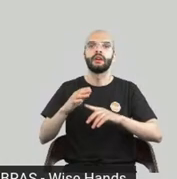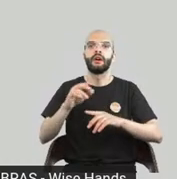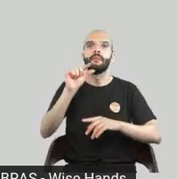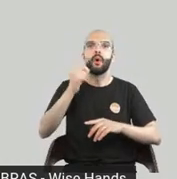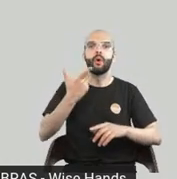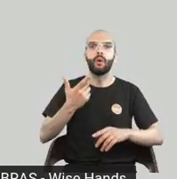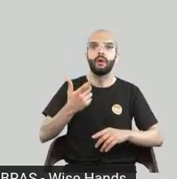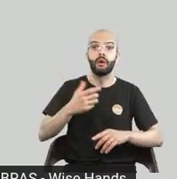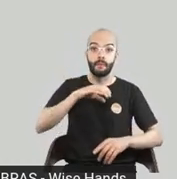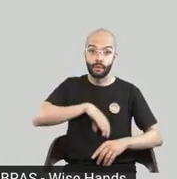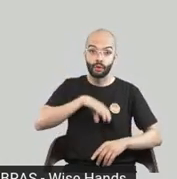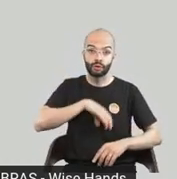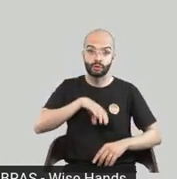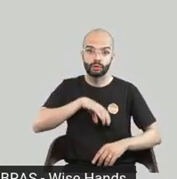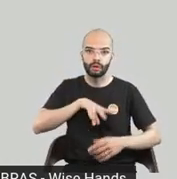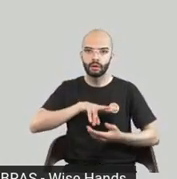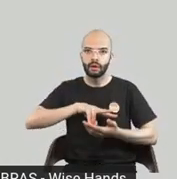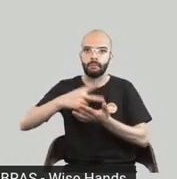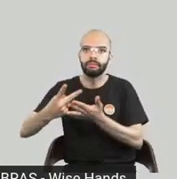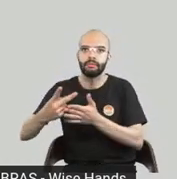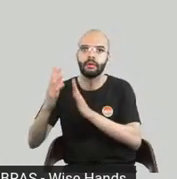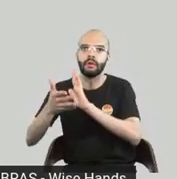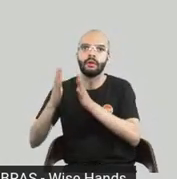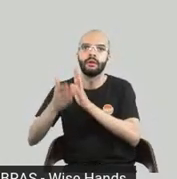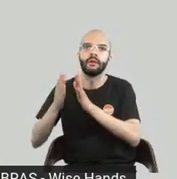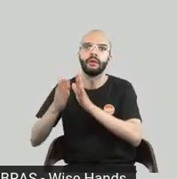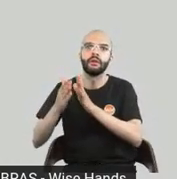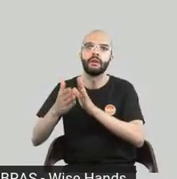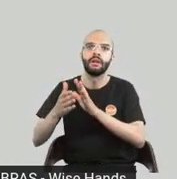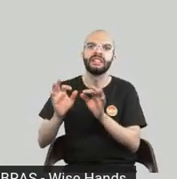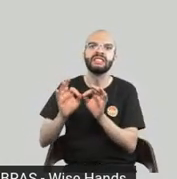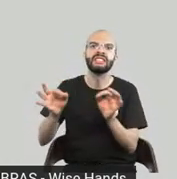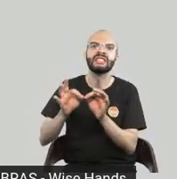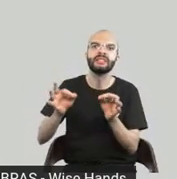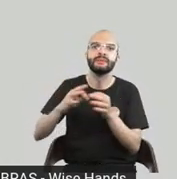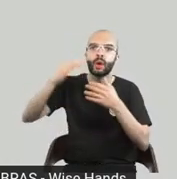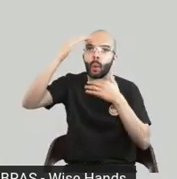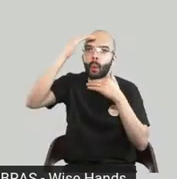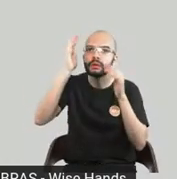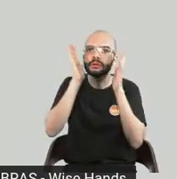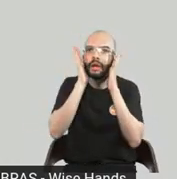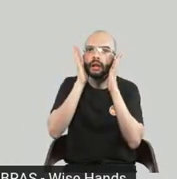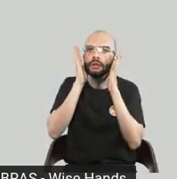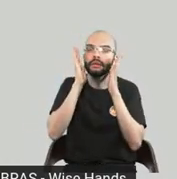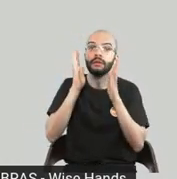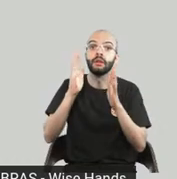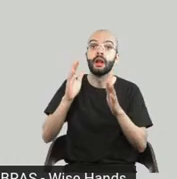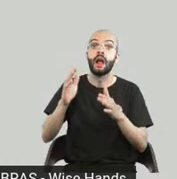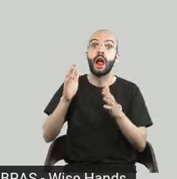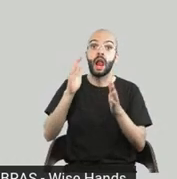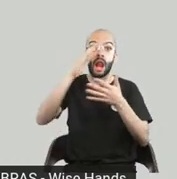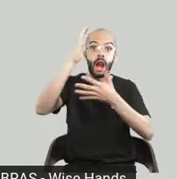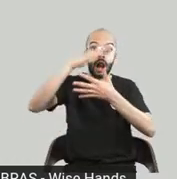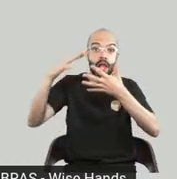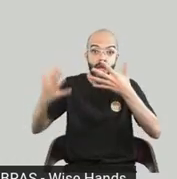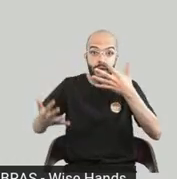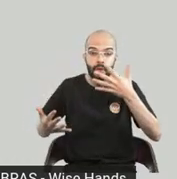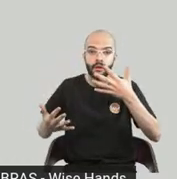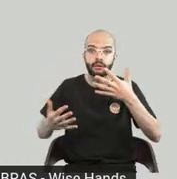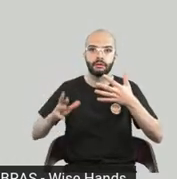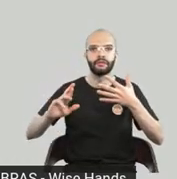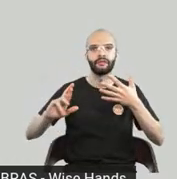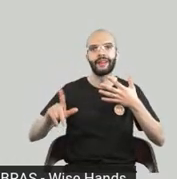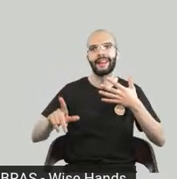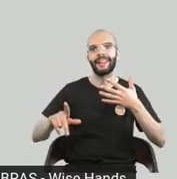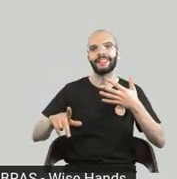qualquer outra língua de sinais outro detalhe também importante é que libras é uma língua viva sempre tem